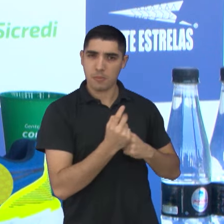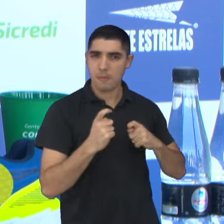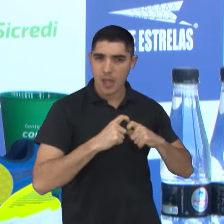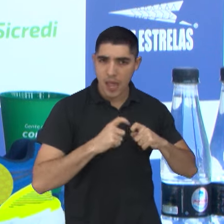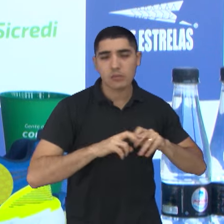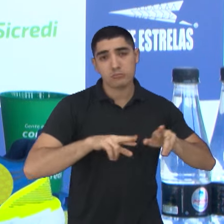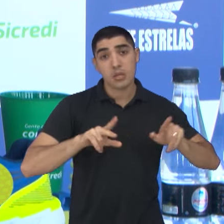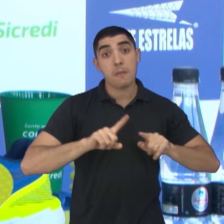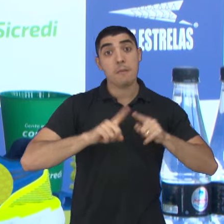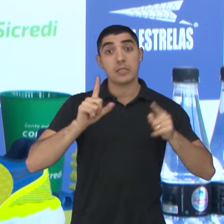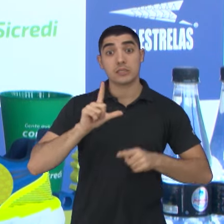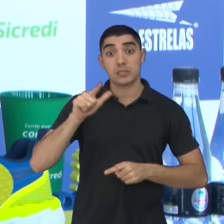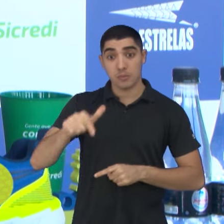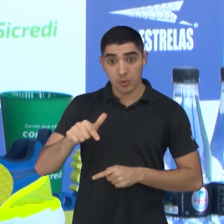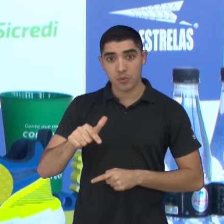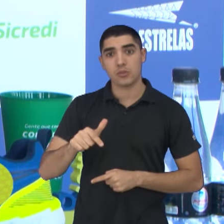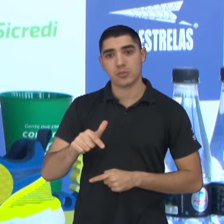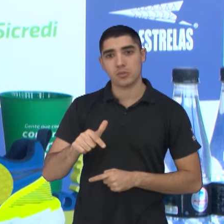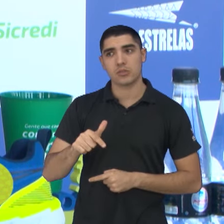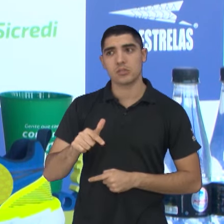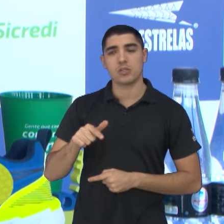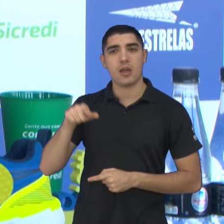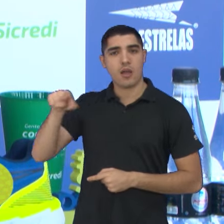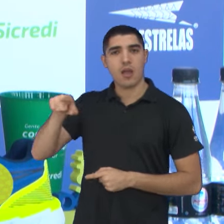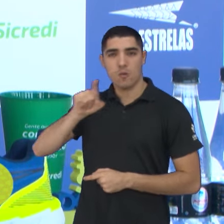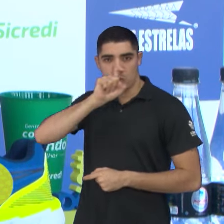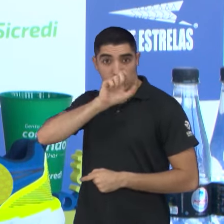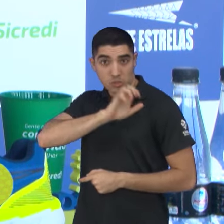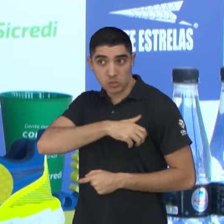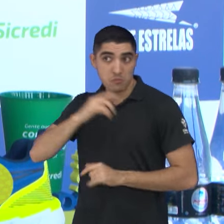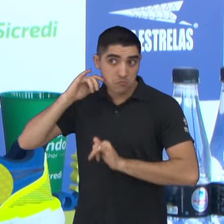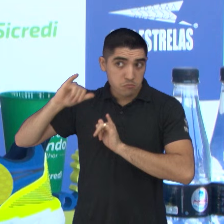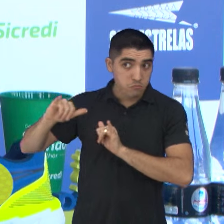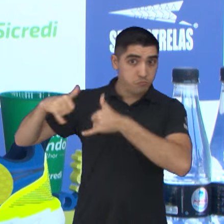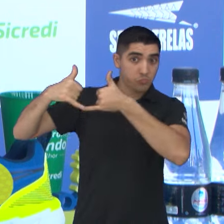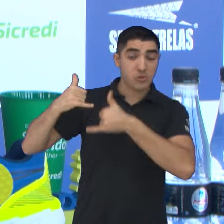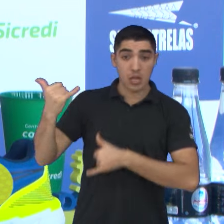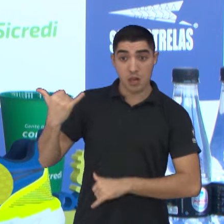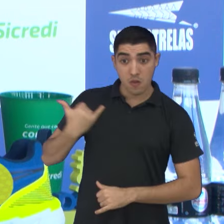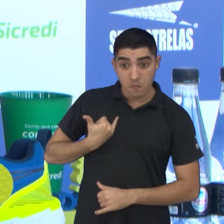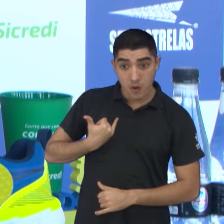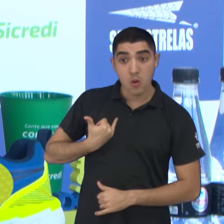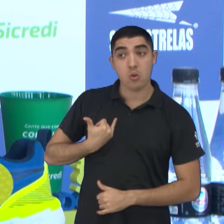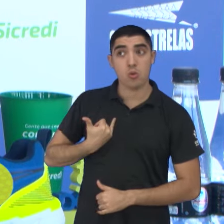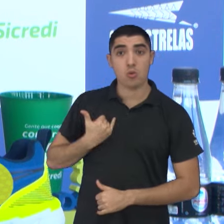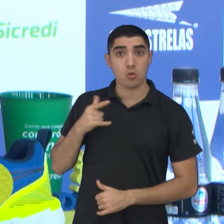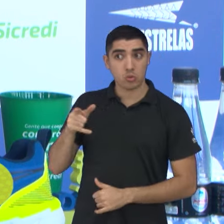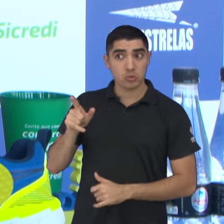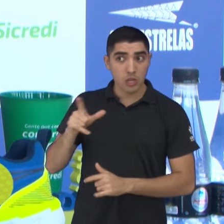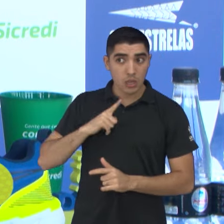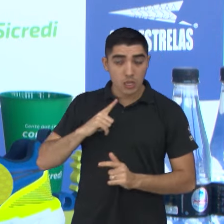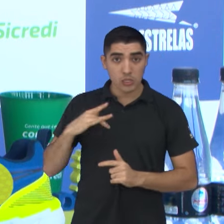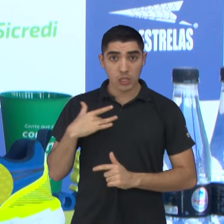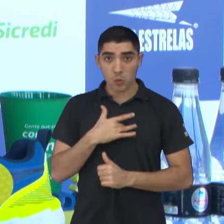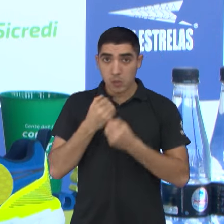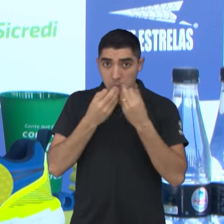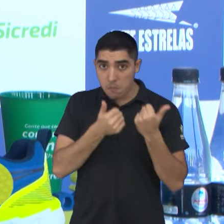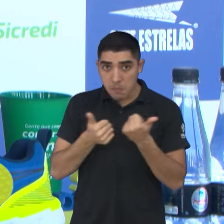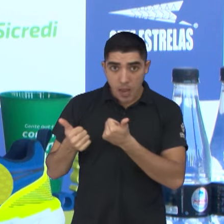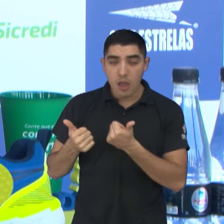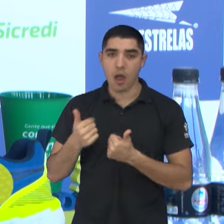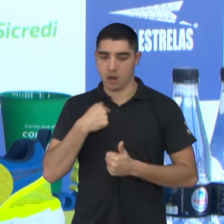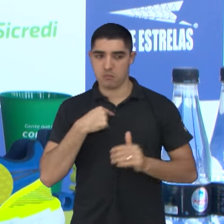partir do momento que houve o contato do São José, é a primeira preocupação que eu tive, até porque eu cheguei um dia depois, era que os médicos